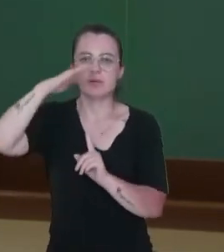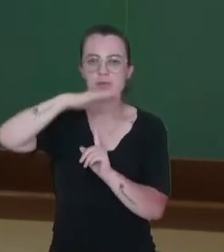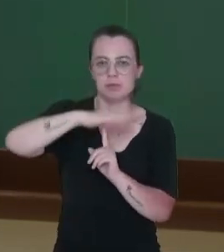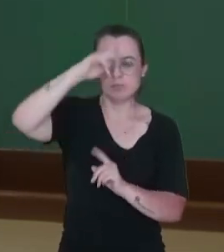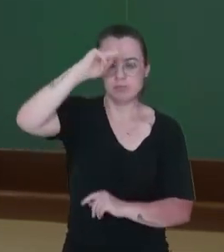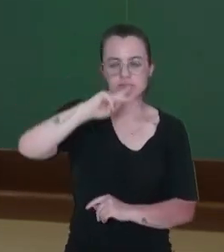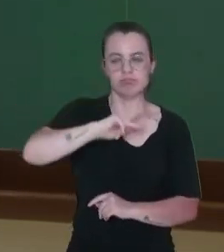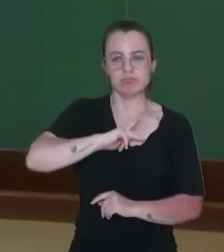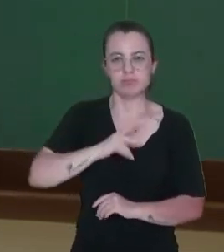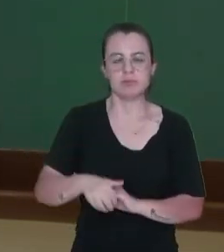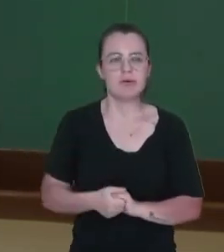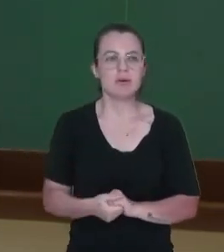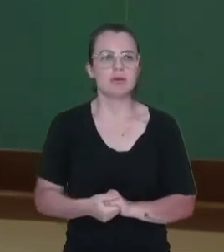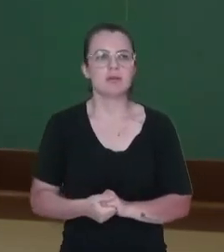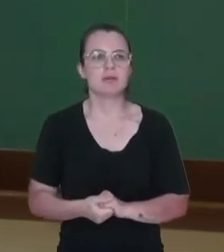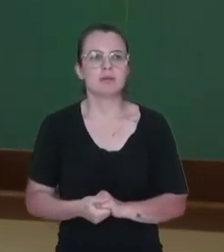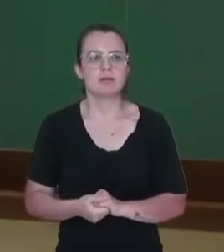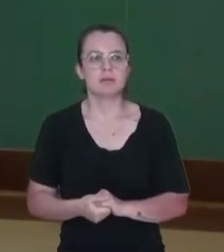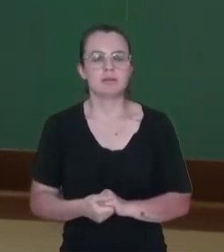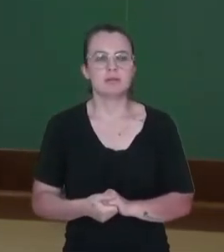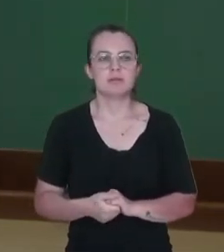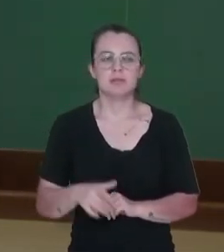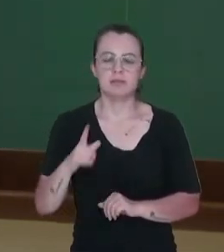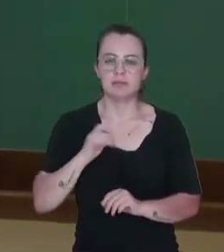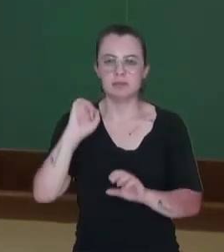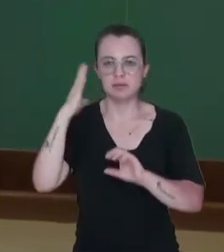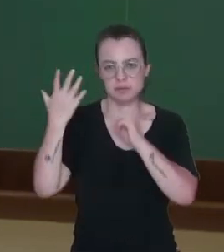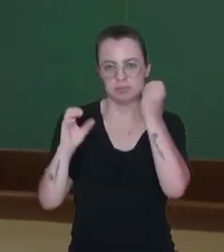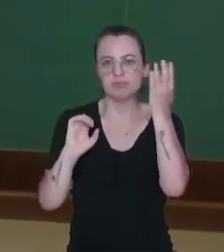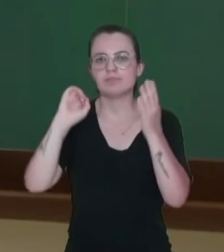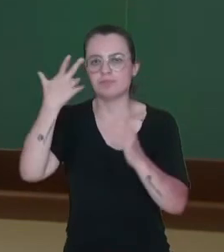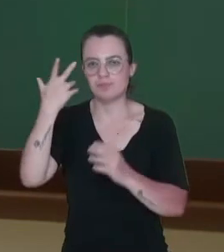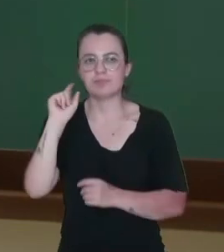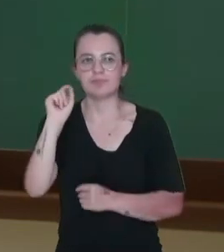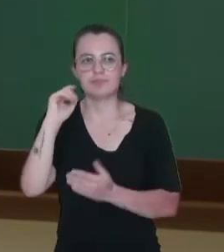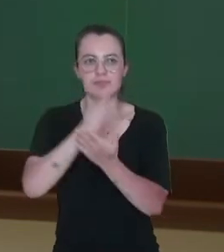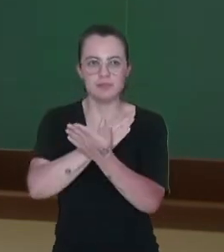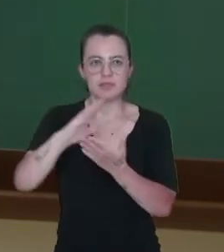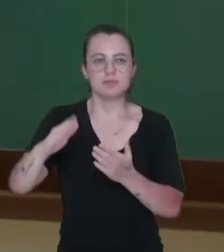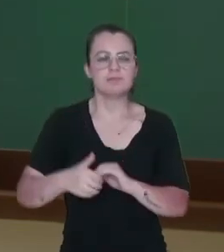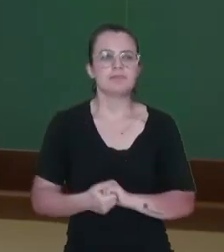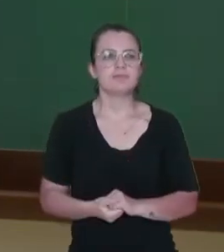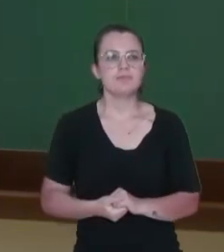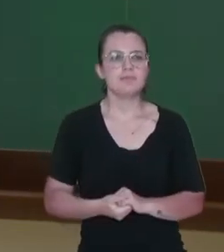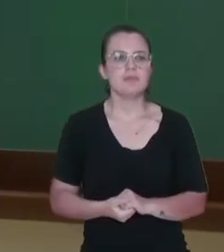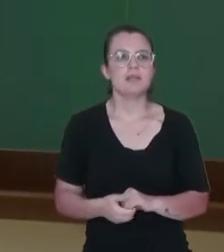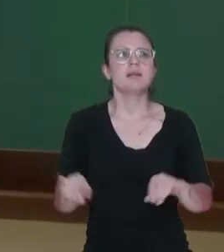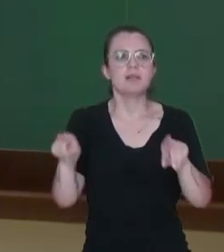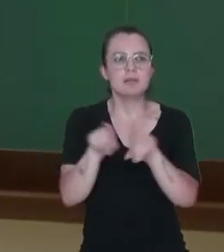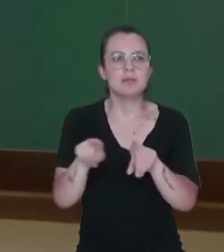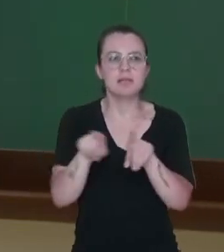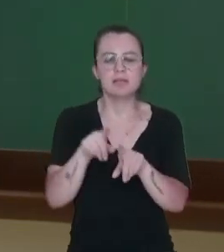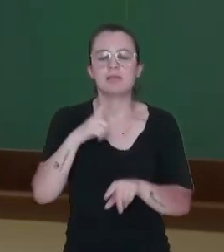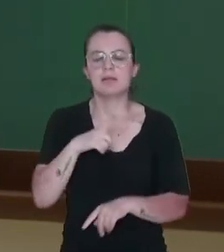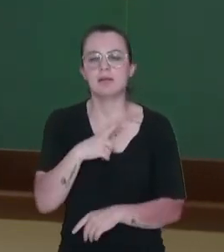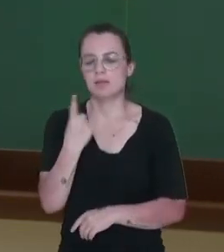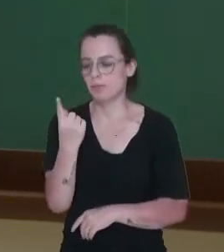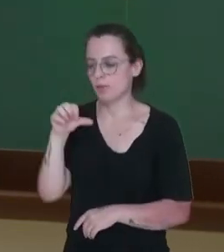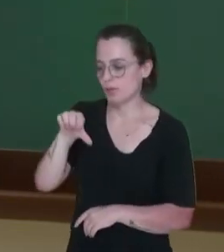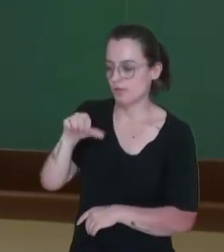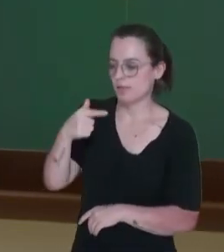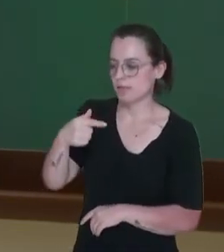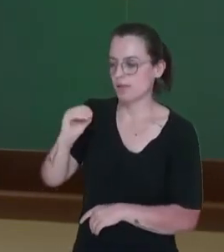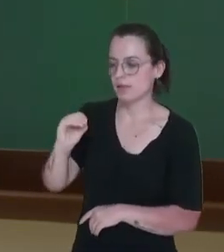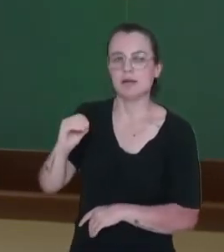independentes, né? E aí vai acontecendo a subdivisão ali do Brasil. Aí nós temos também, em 1970,